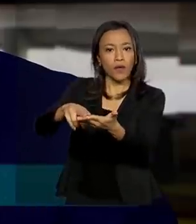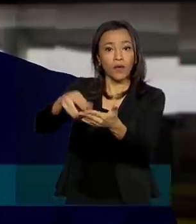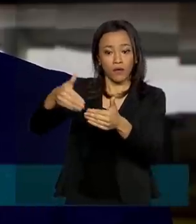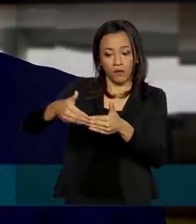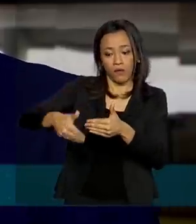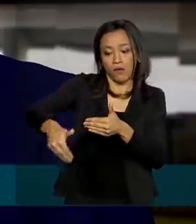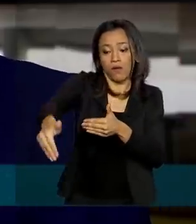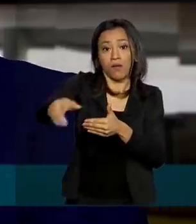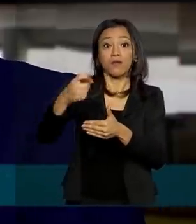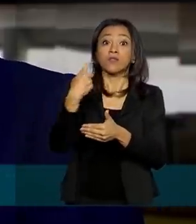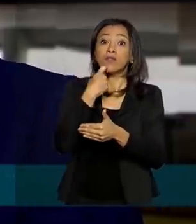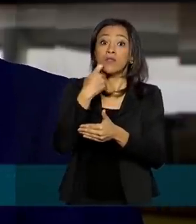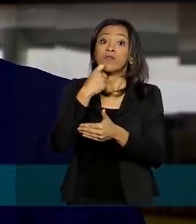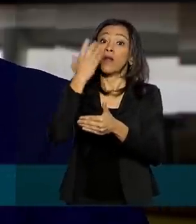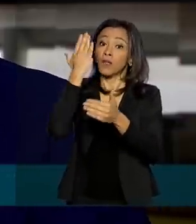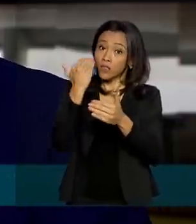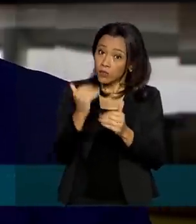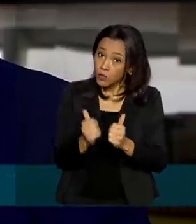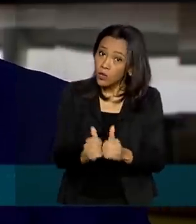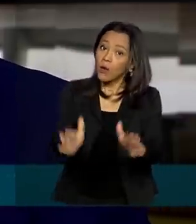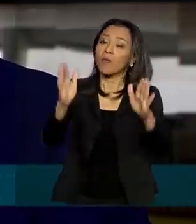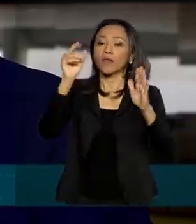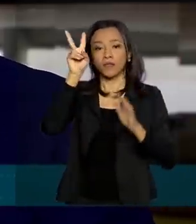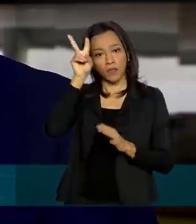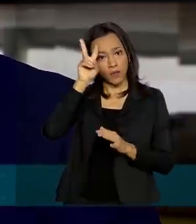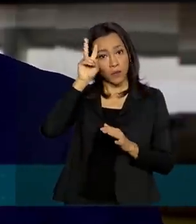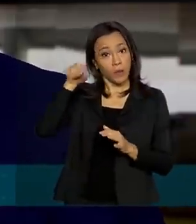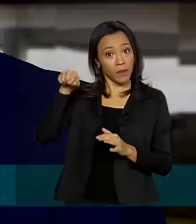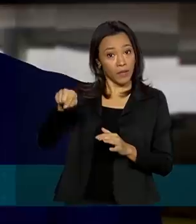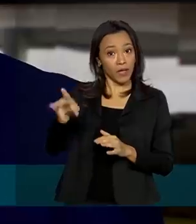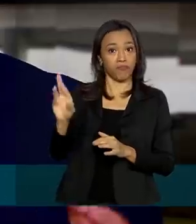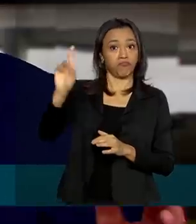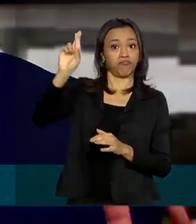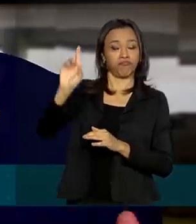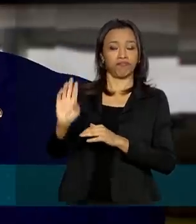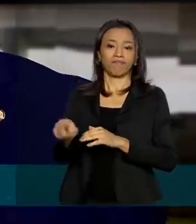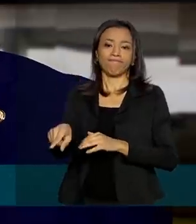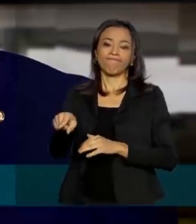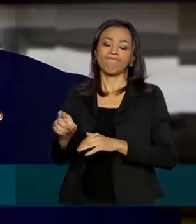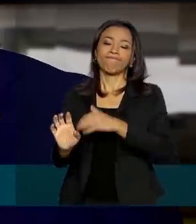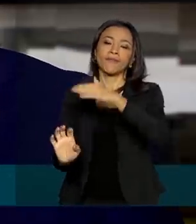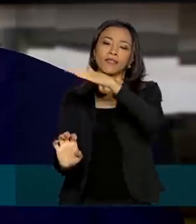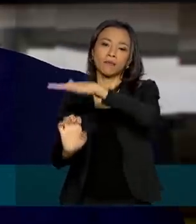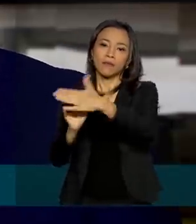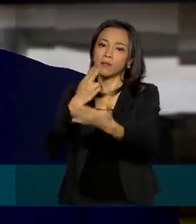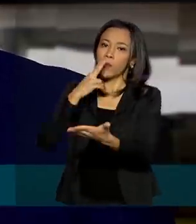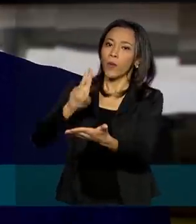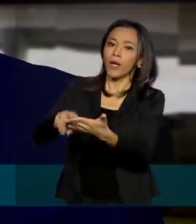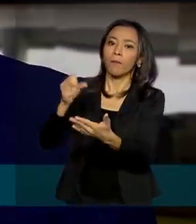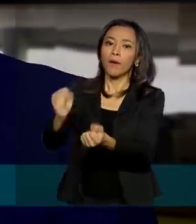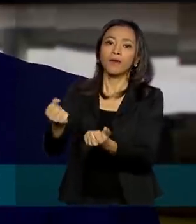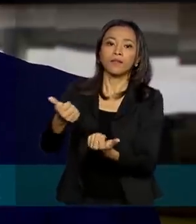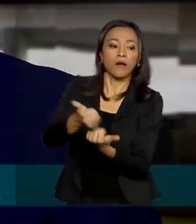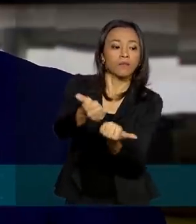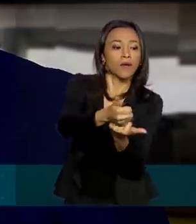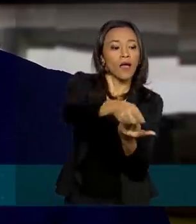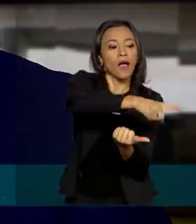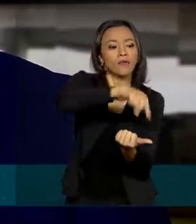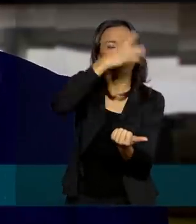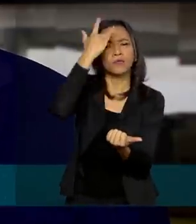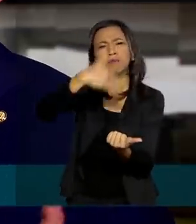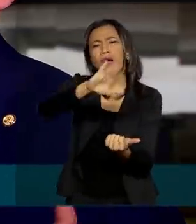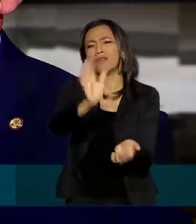permitir que já na segunda-feira as agências do Correio possam atender, principalmente aqueles mais vulneráveis, aqueles que têm mais dificuldade,